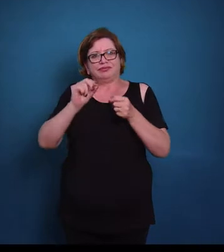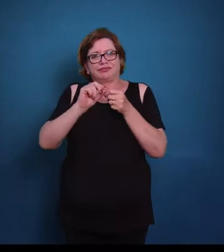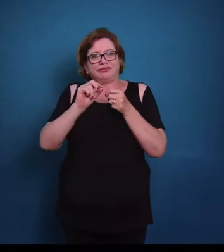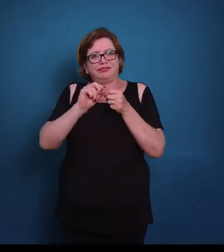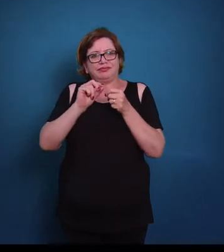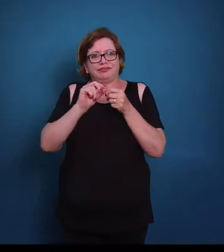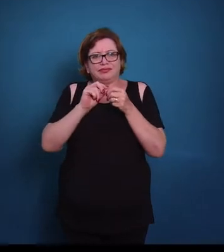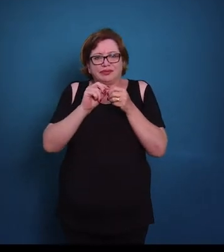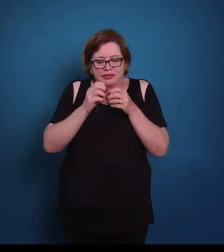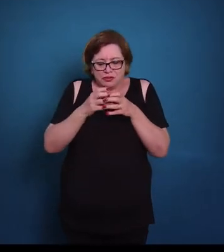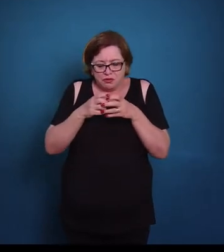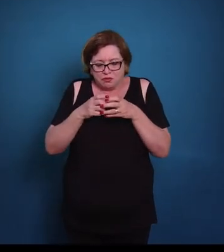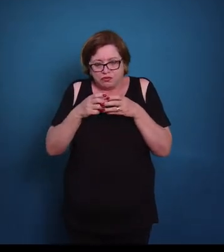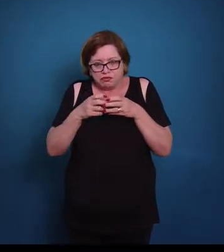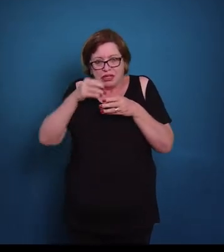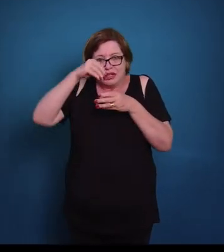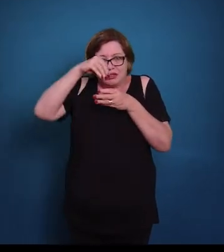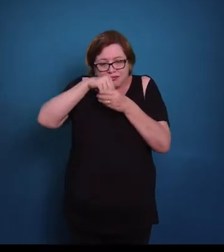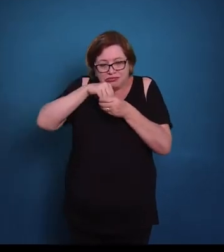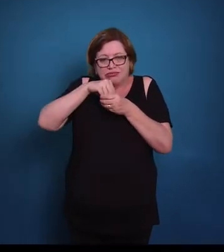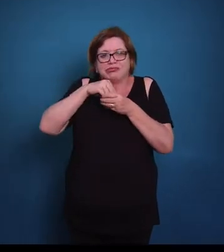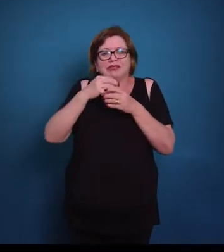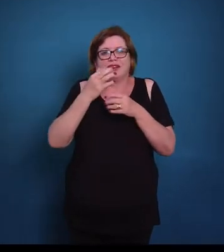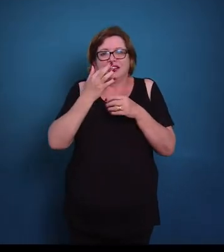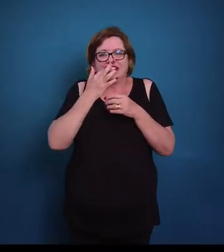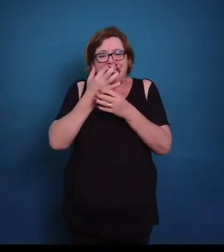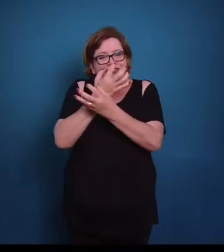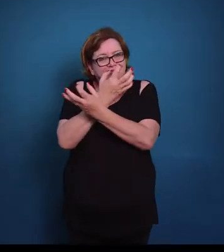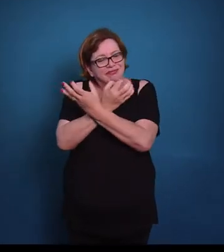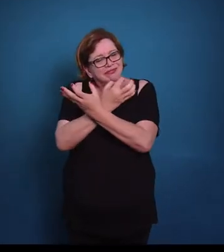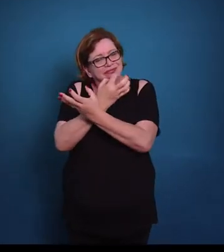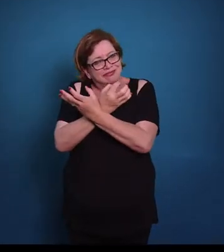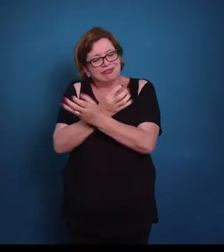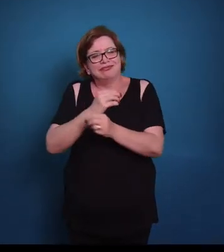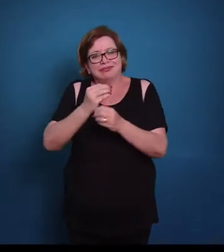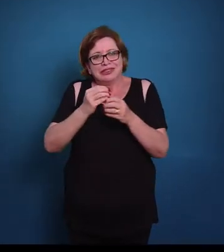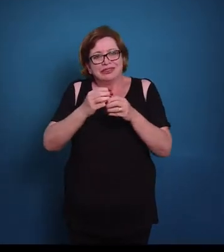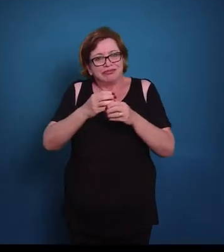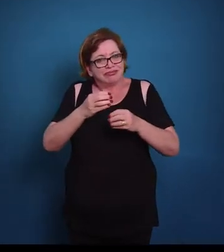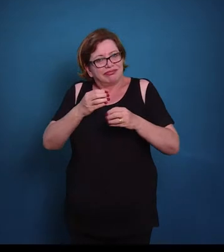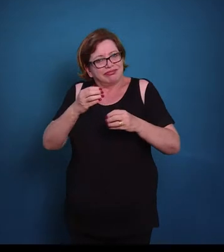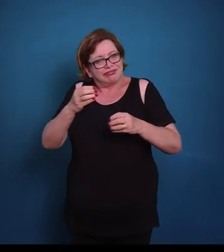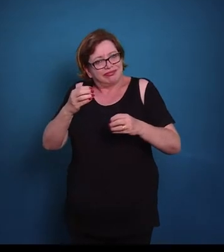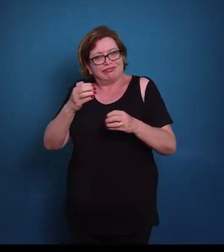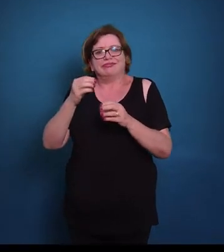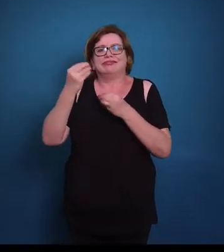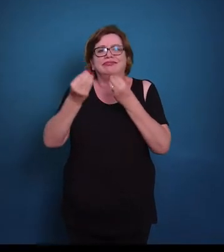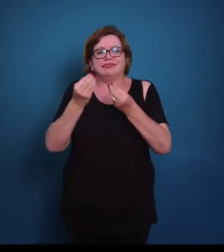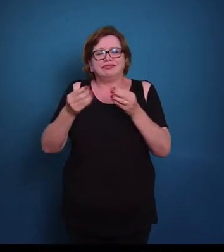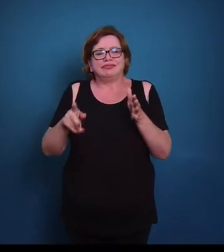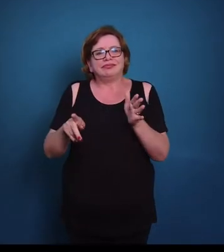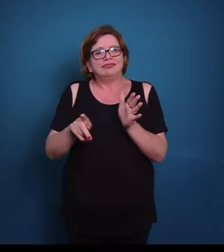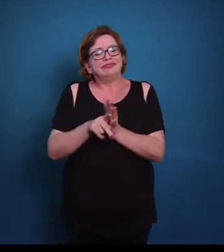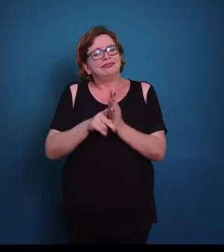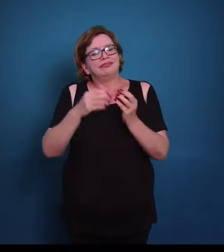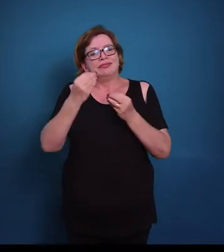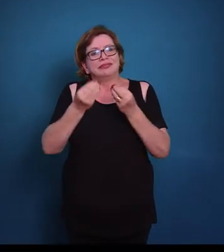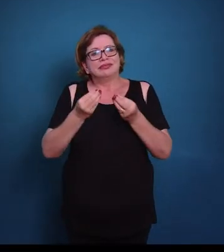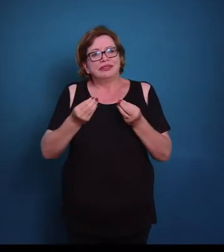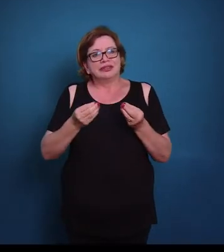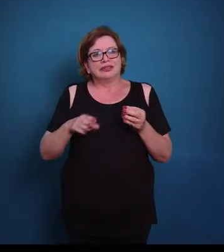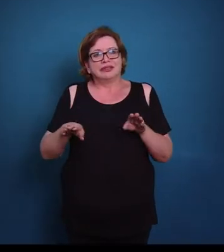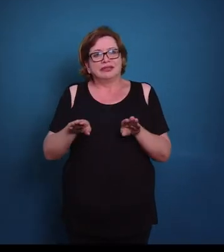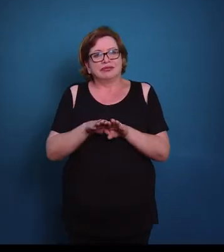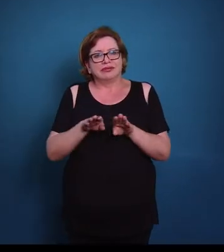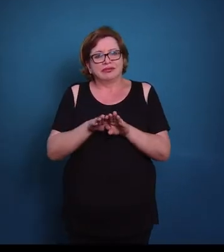posteriormente um crescimento longitudinal desse osso, em relação ao comprimento. E daí no